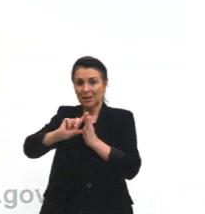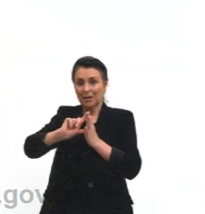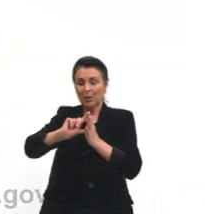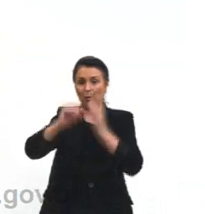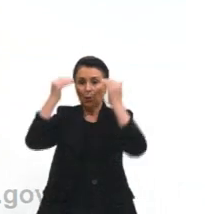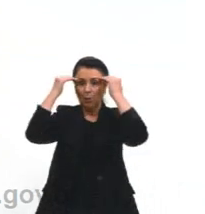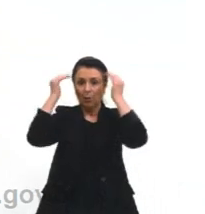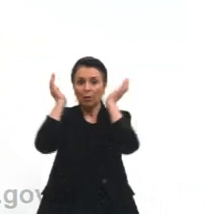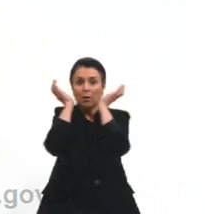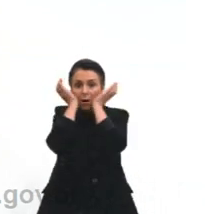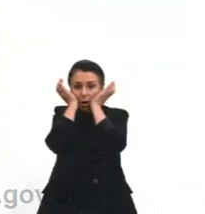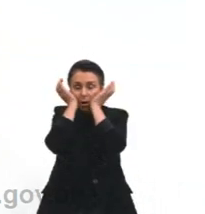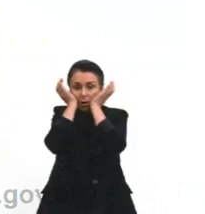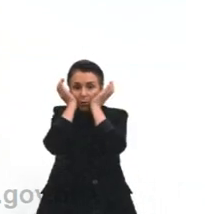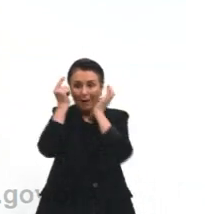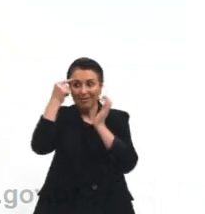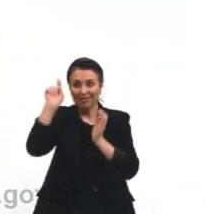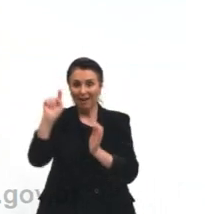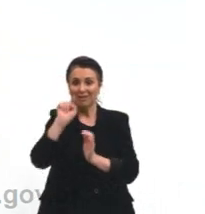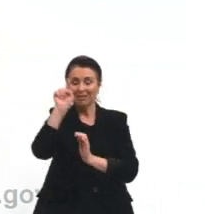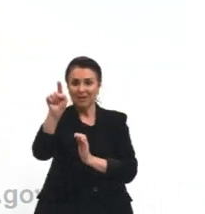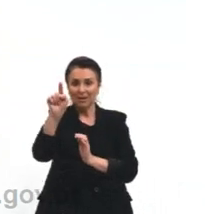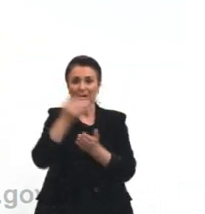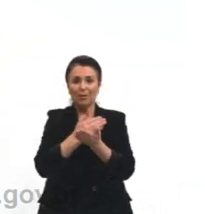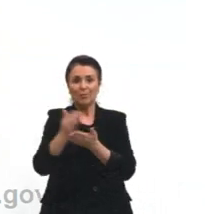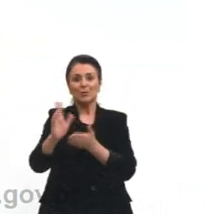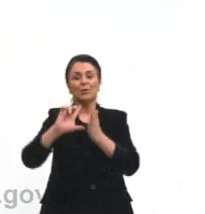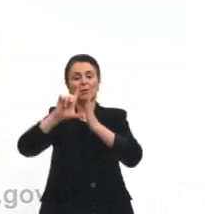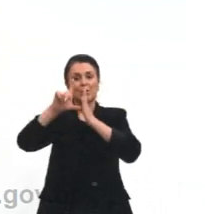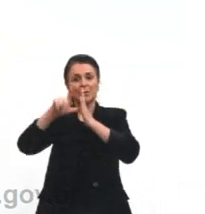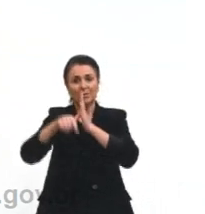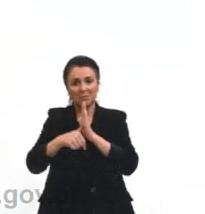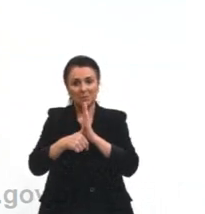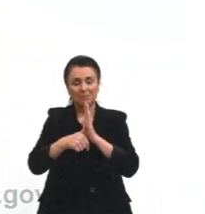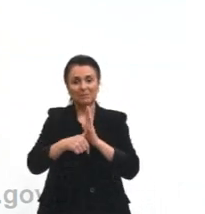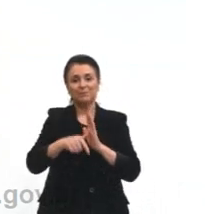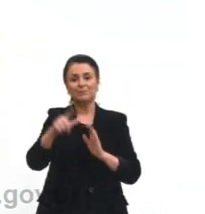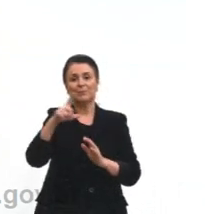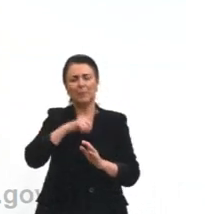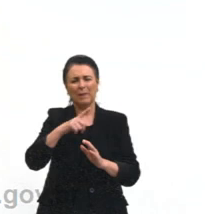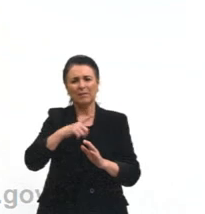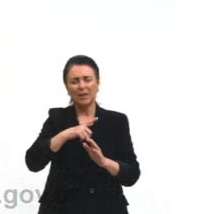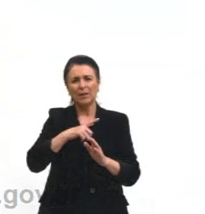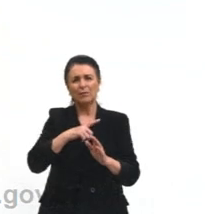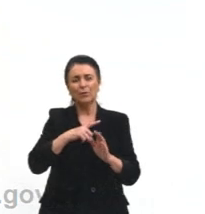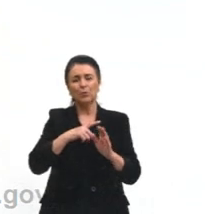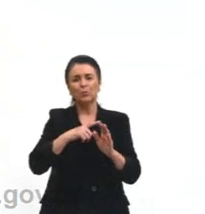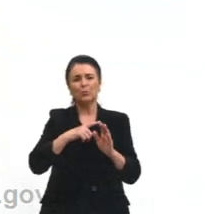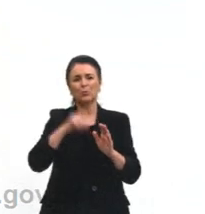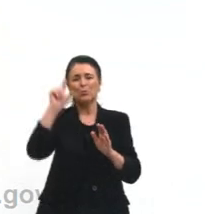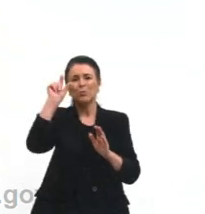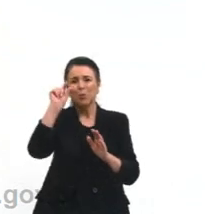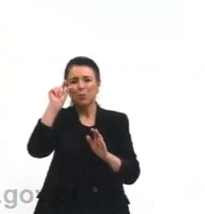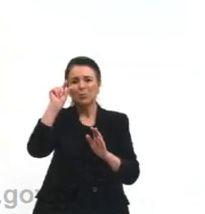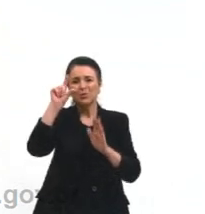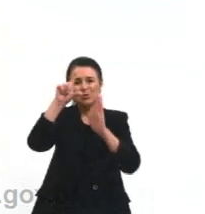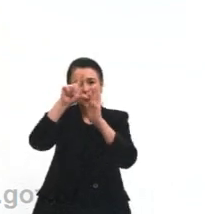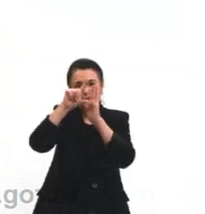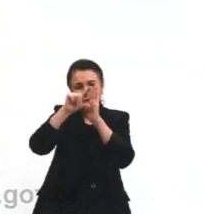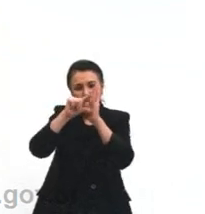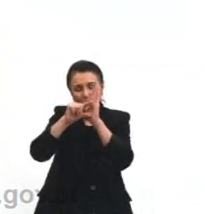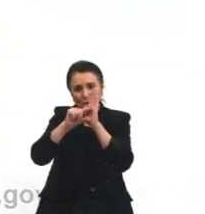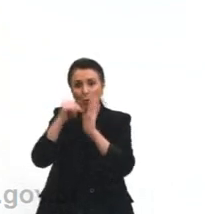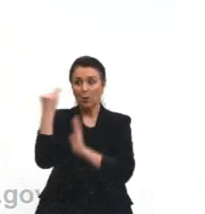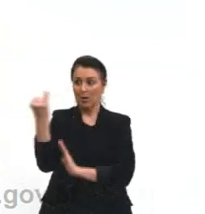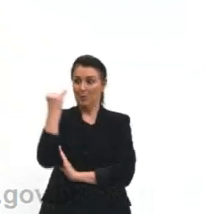elas foram, vigoraram por muito tempo. Então, a gente teve um certo declínio, as ideias deles foram